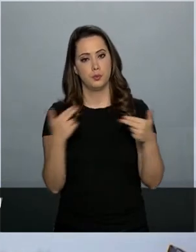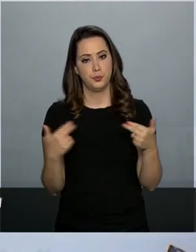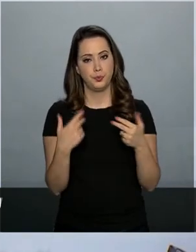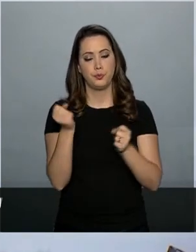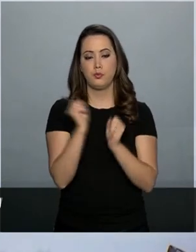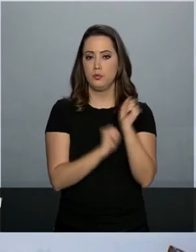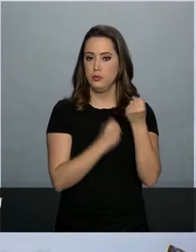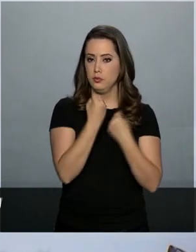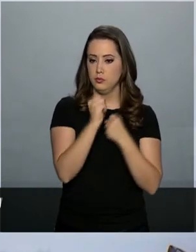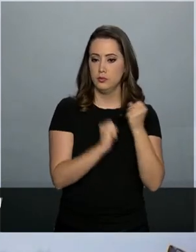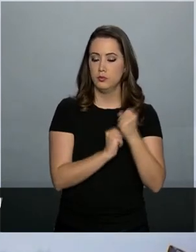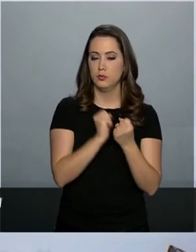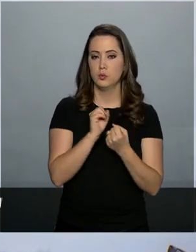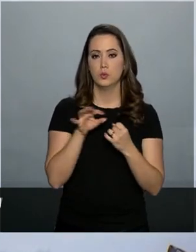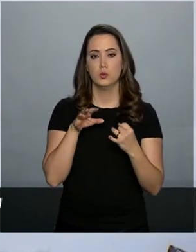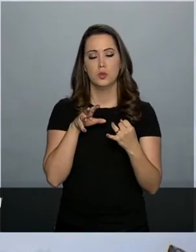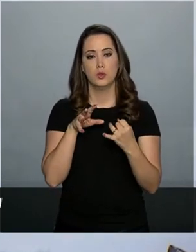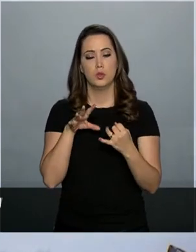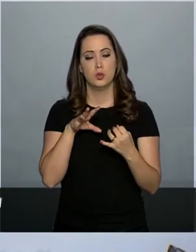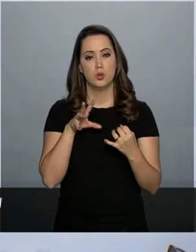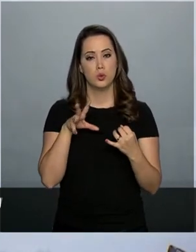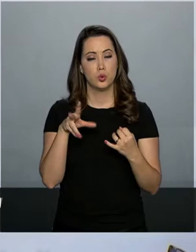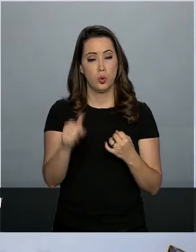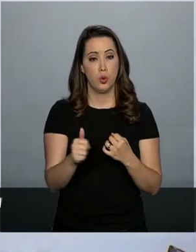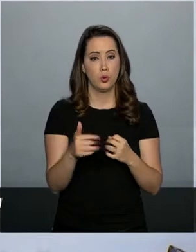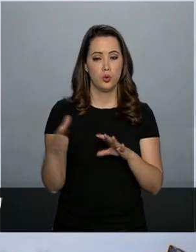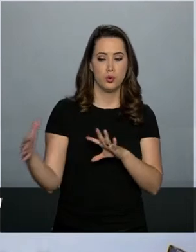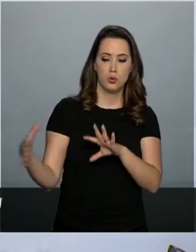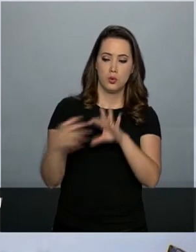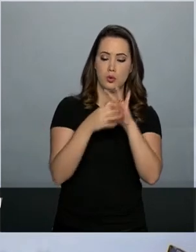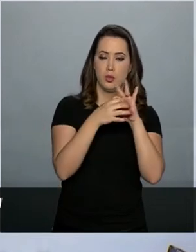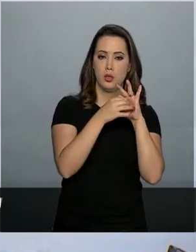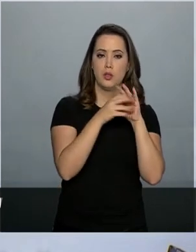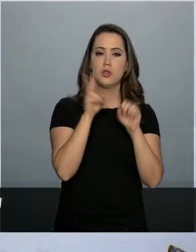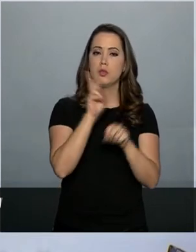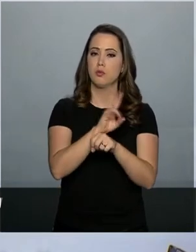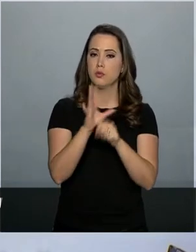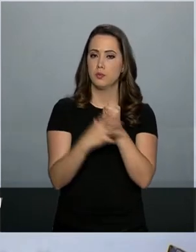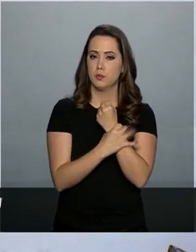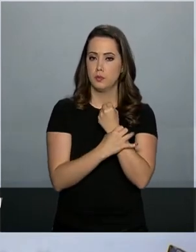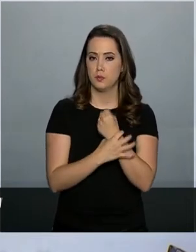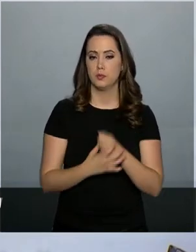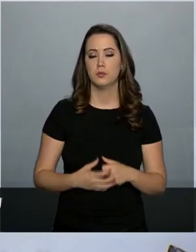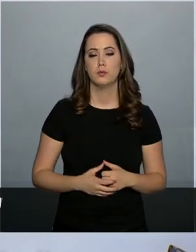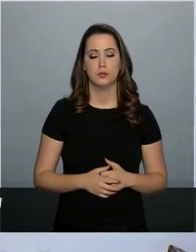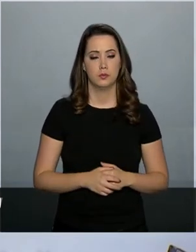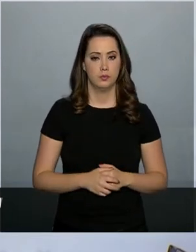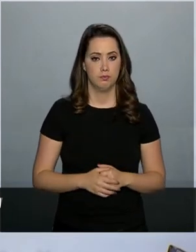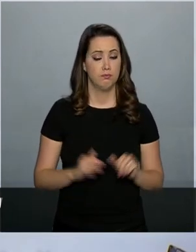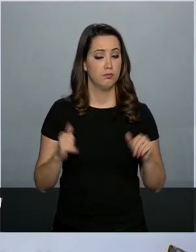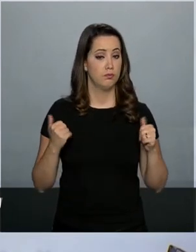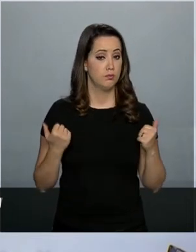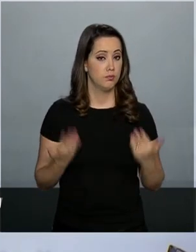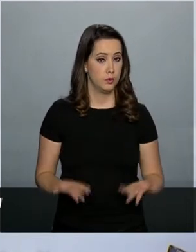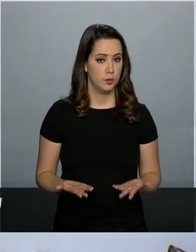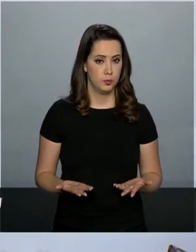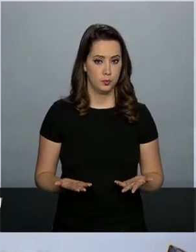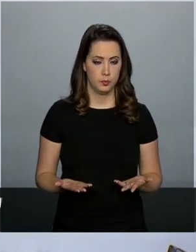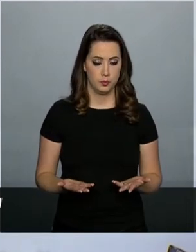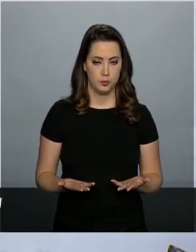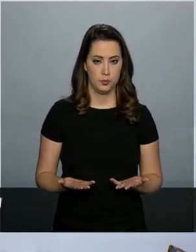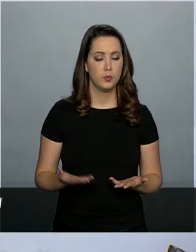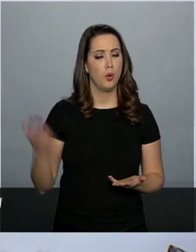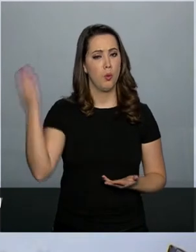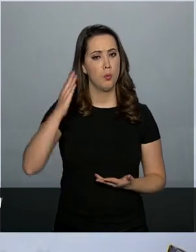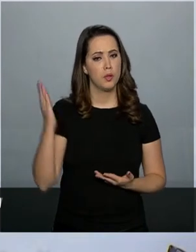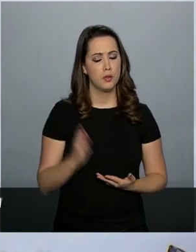industrial de todos os elos da defesa e segurança. Por este motivo, o